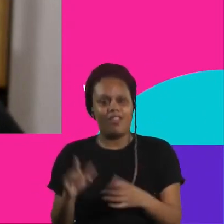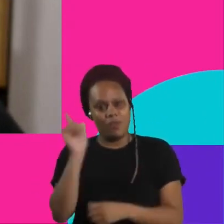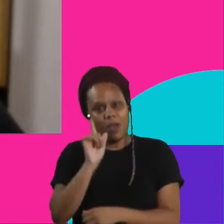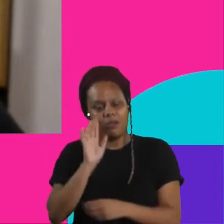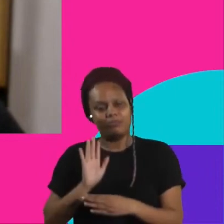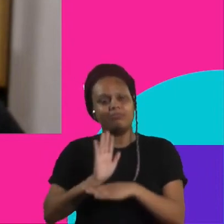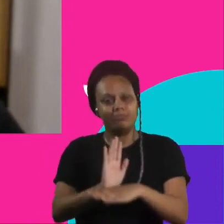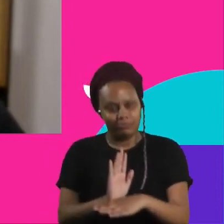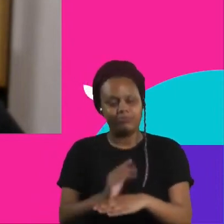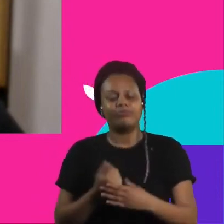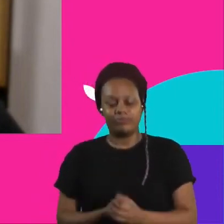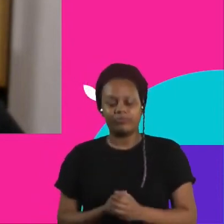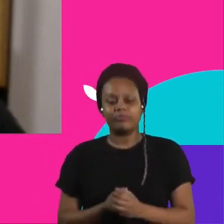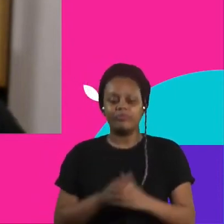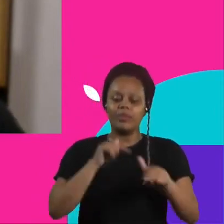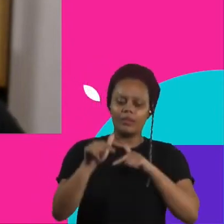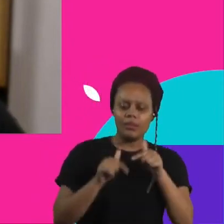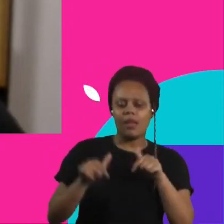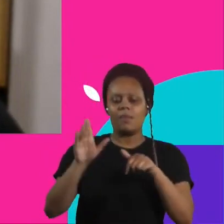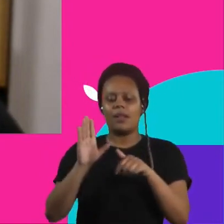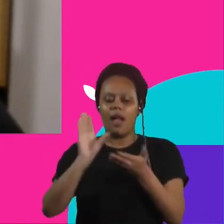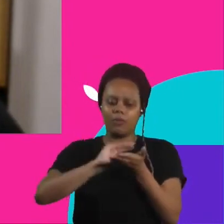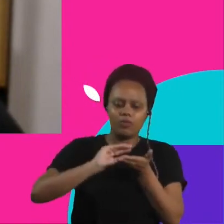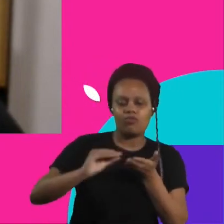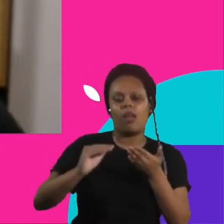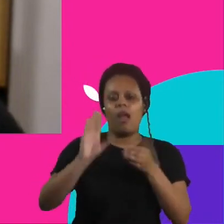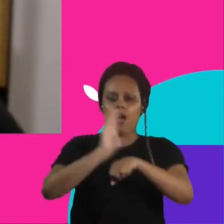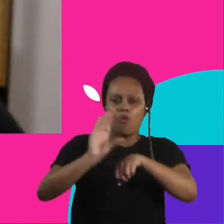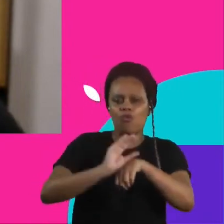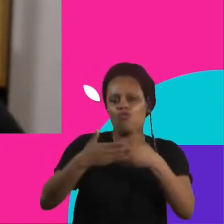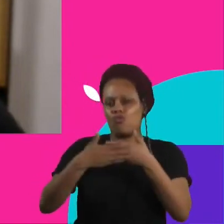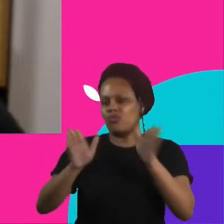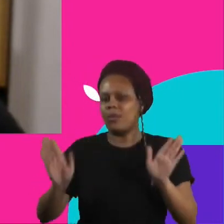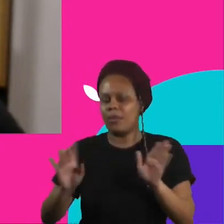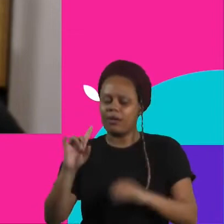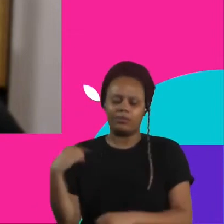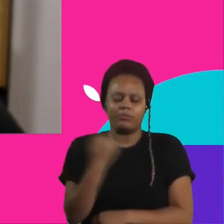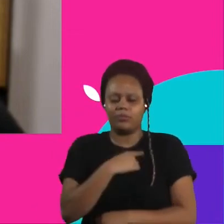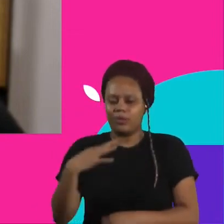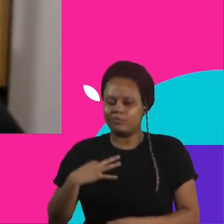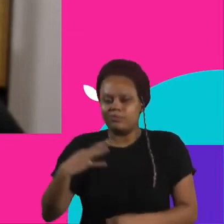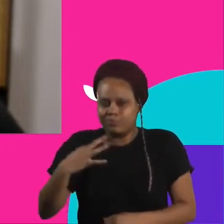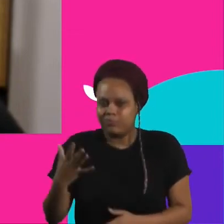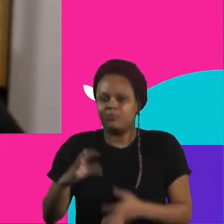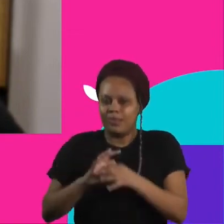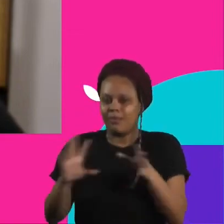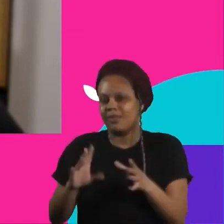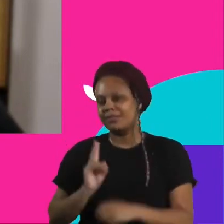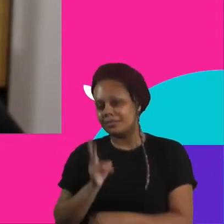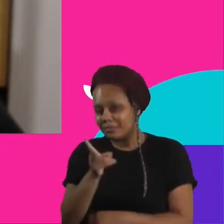para trabalhar com dados, cursos abertos e a gente está sempre à disposição aí para o bom diálogo.